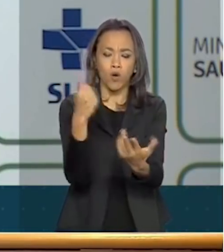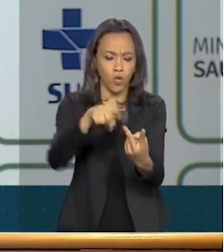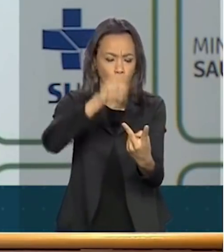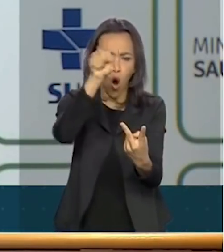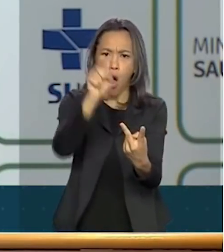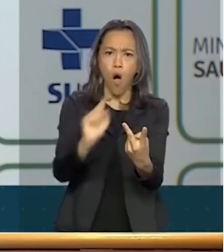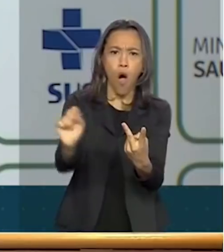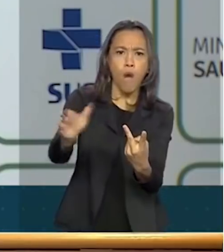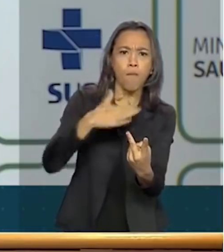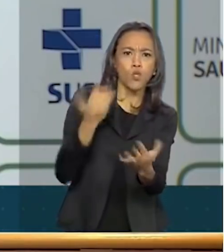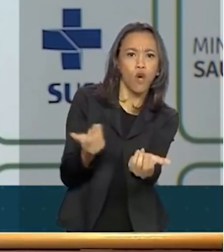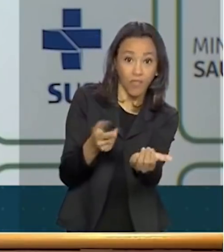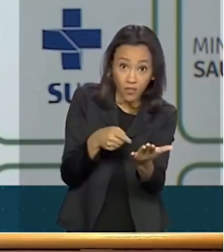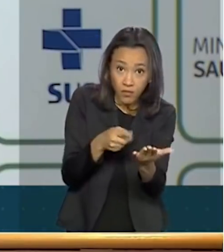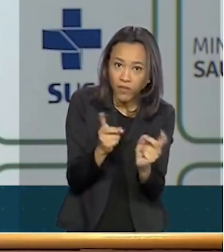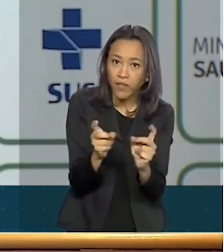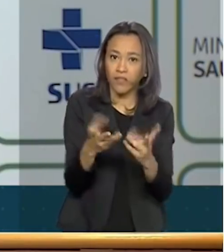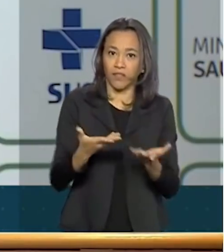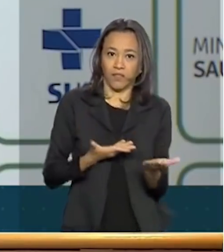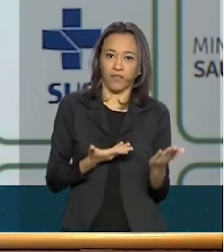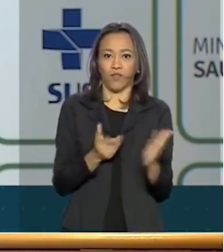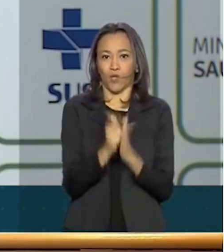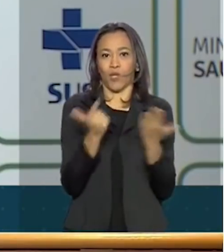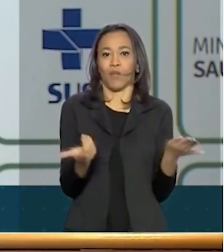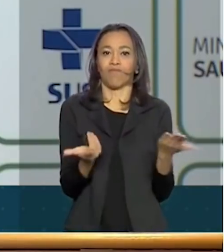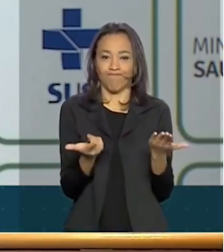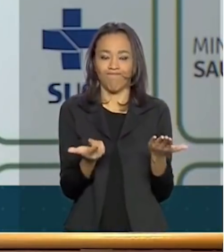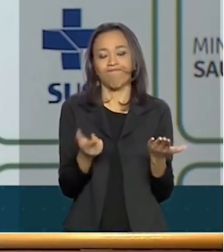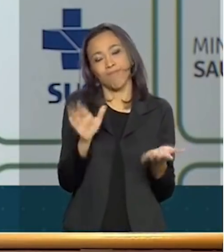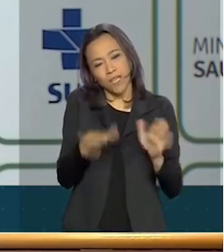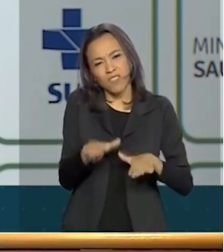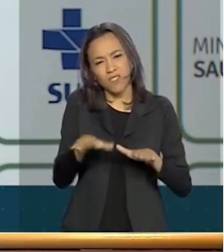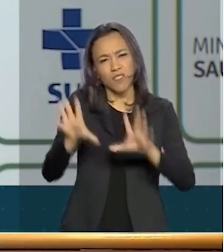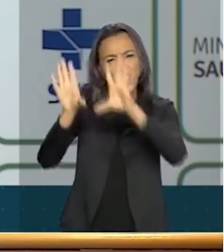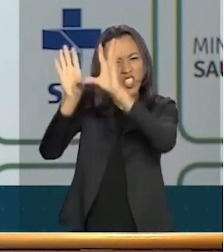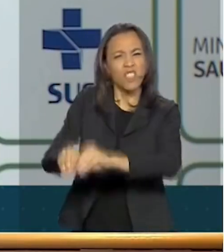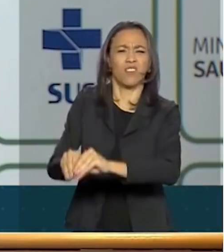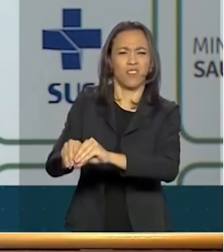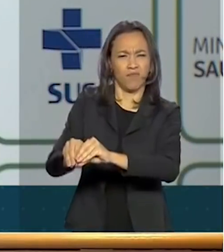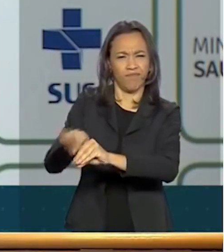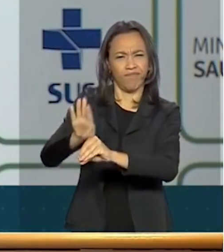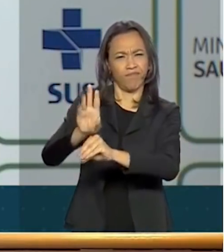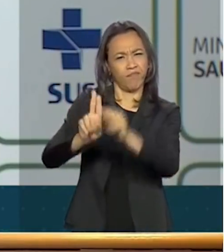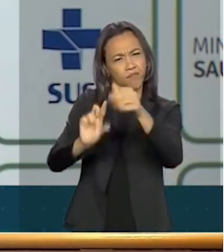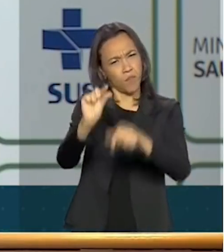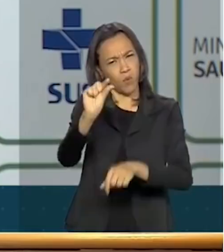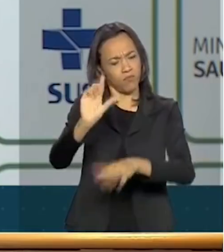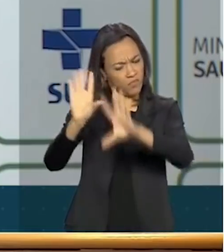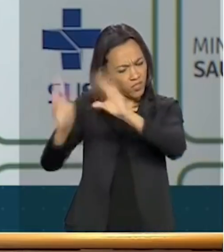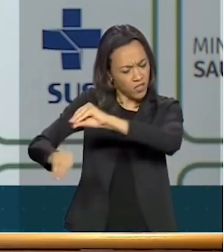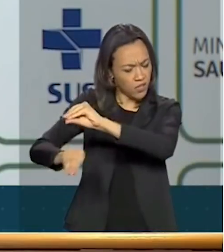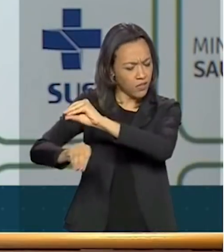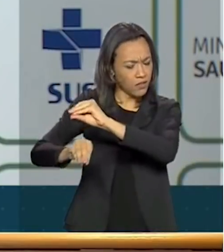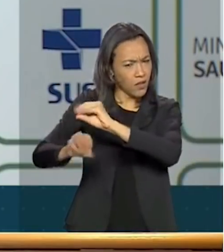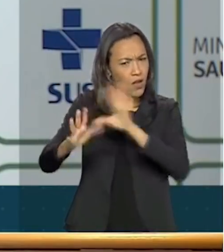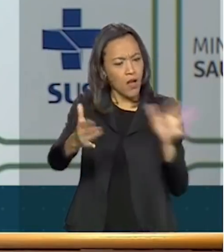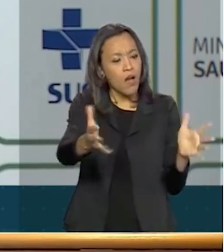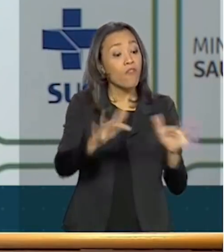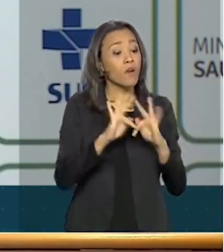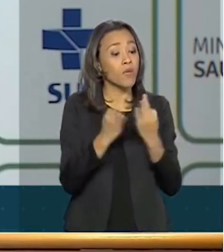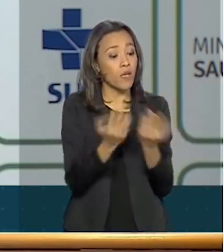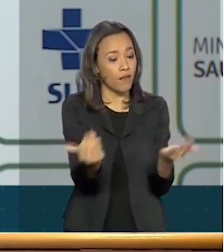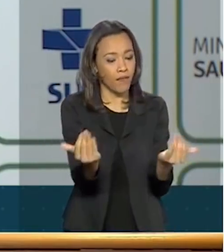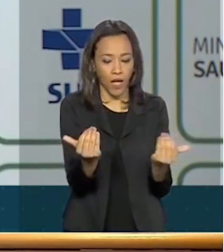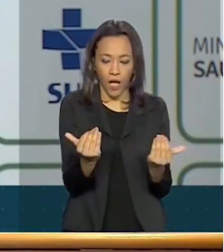óbito de jovem. E isso vende. Então, às vezes, desliga isso um pouco. Reúne a sua família e conversa.